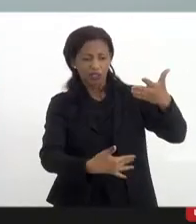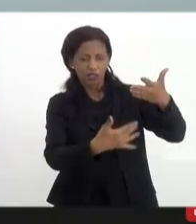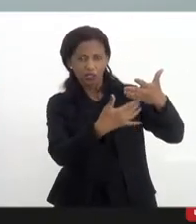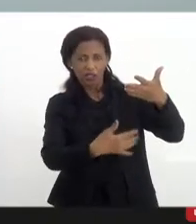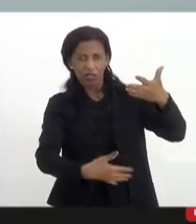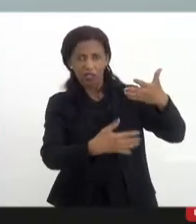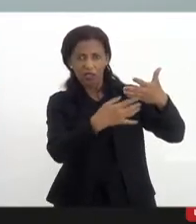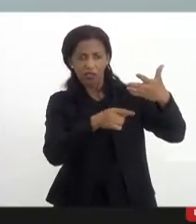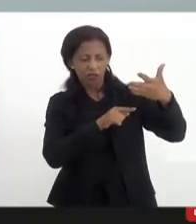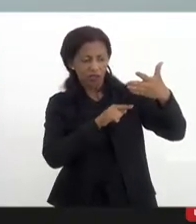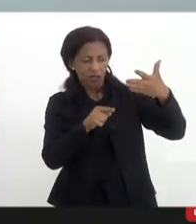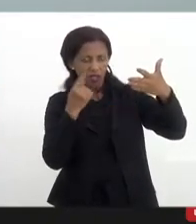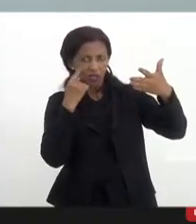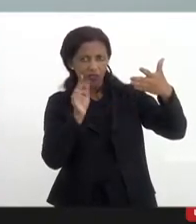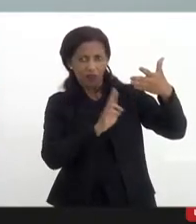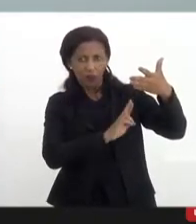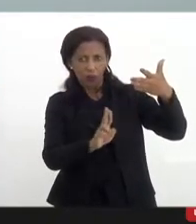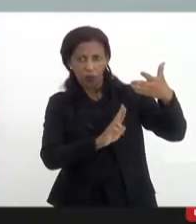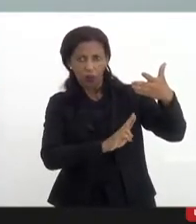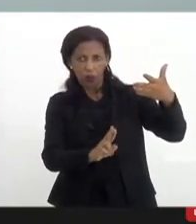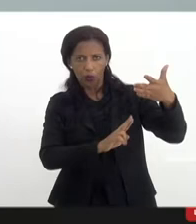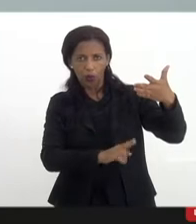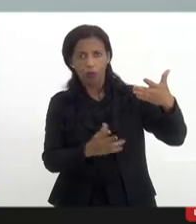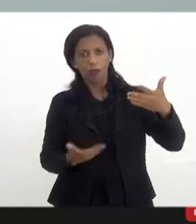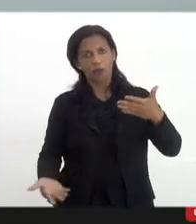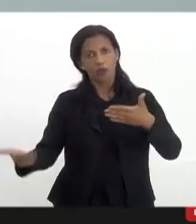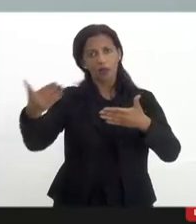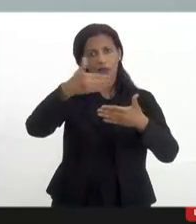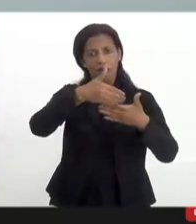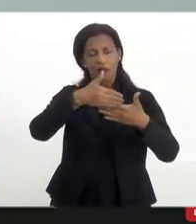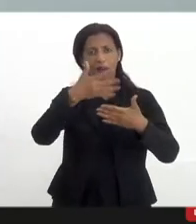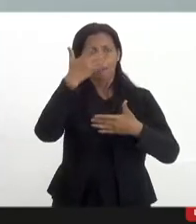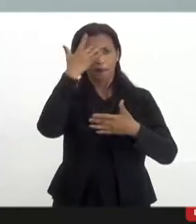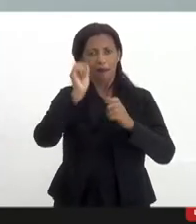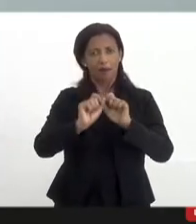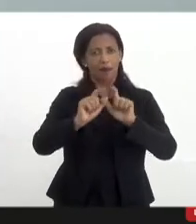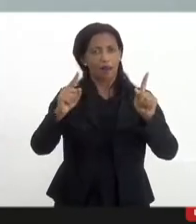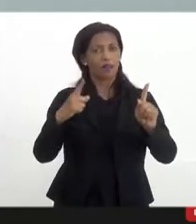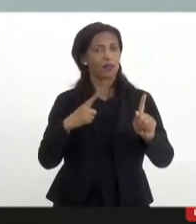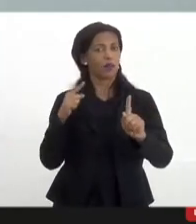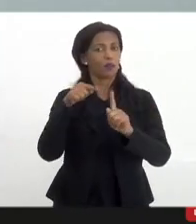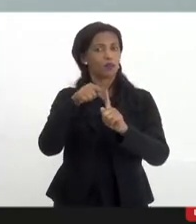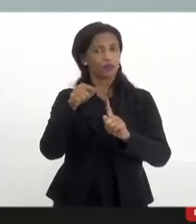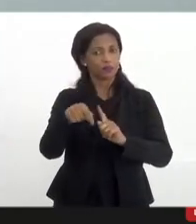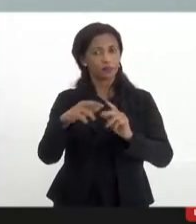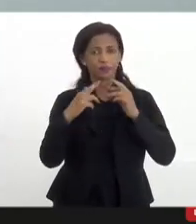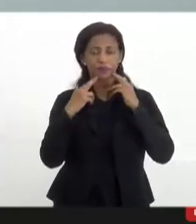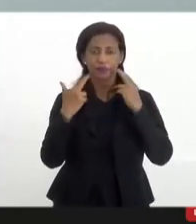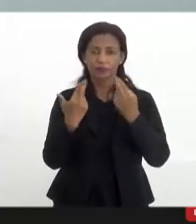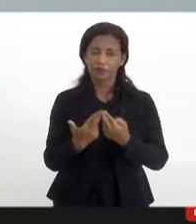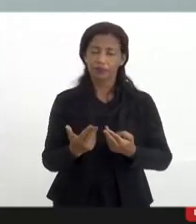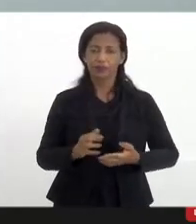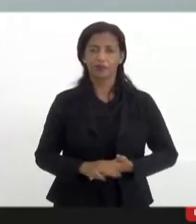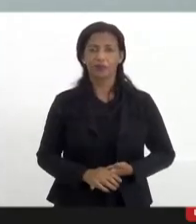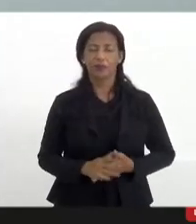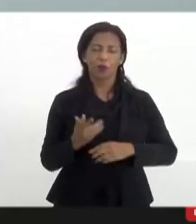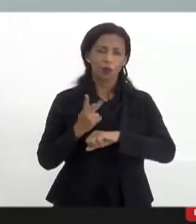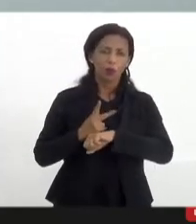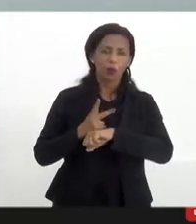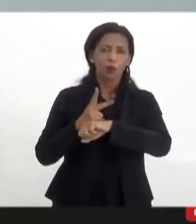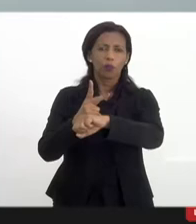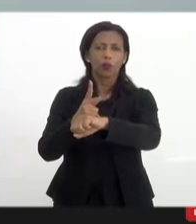vai na ordem da inscrição, a gente vai dando a palavra, lembrando que a gente tem um objetivo nessa audiência, que é de buscar